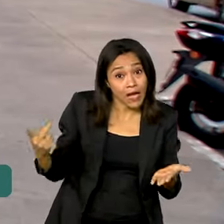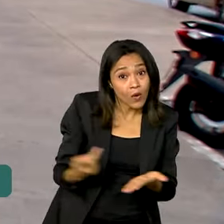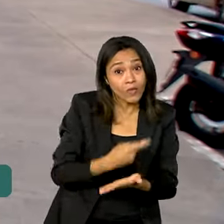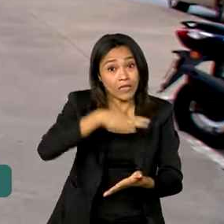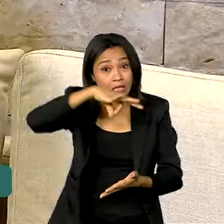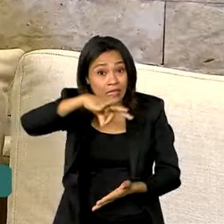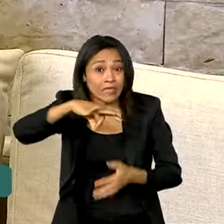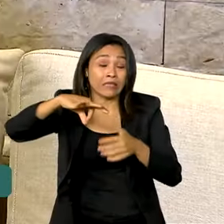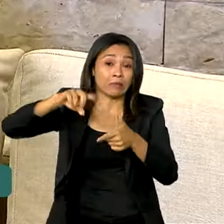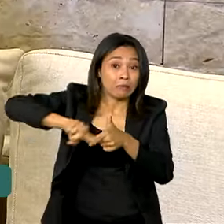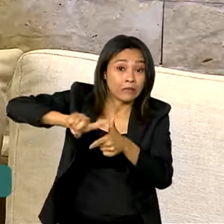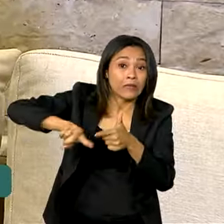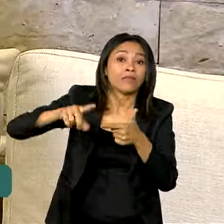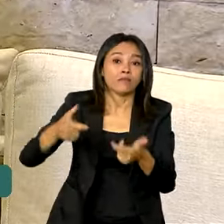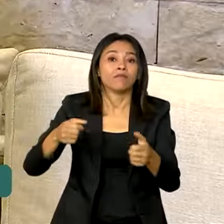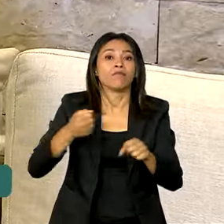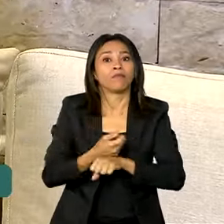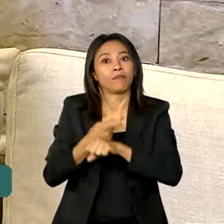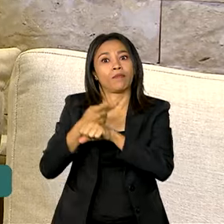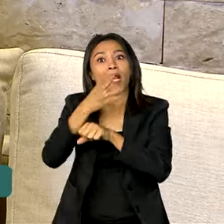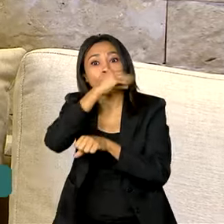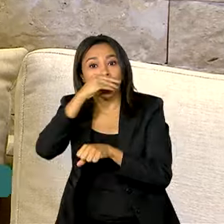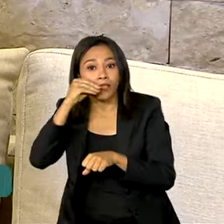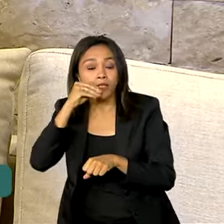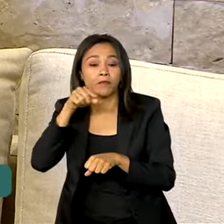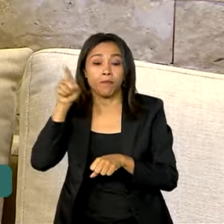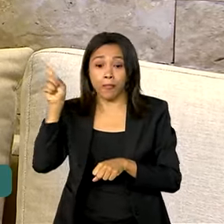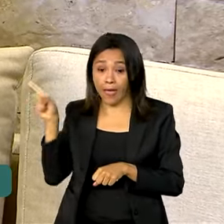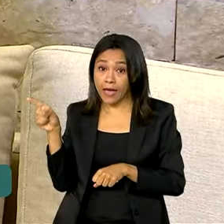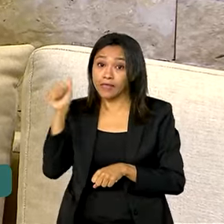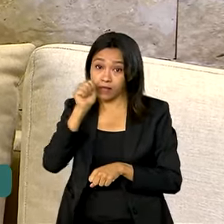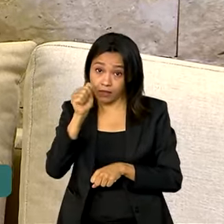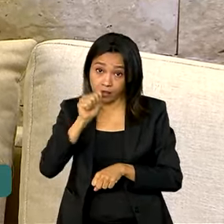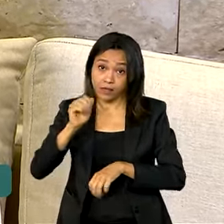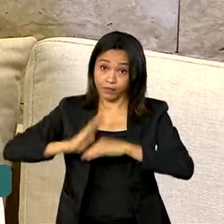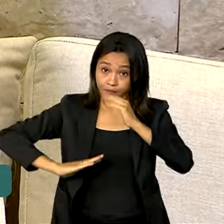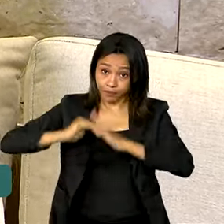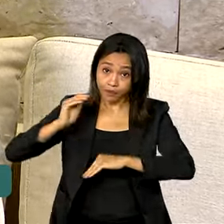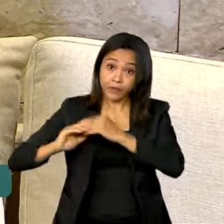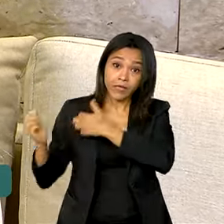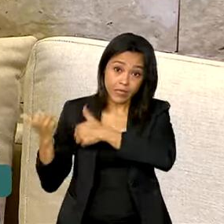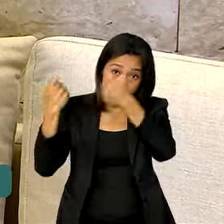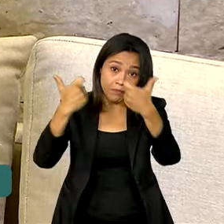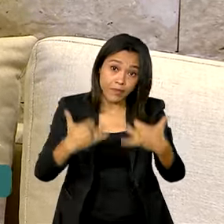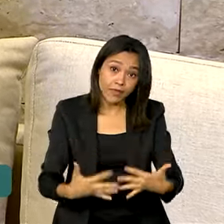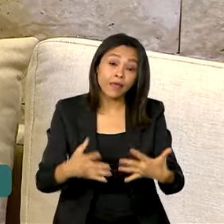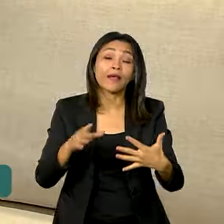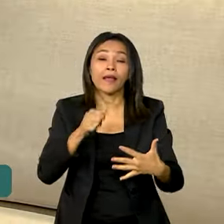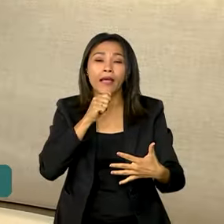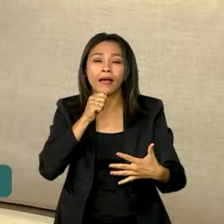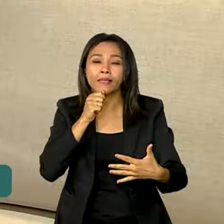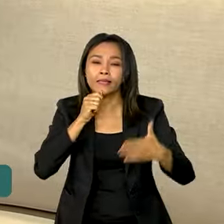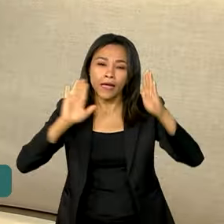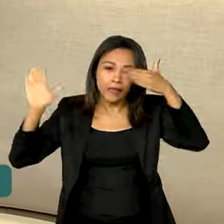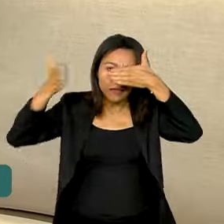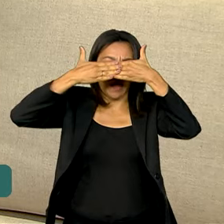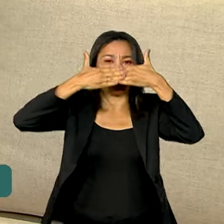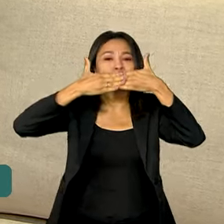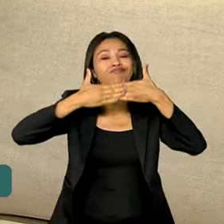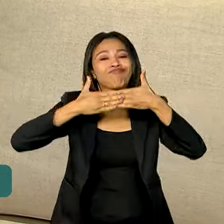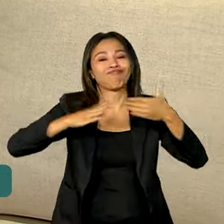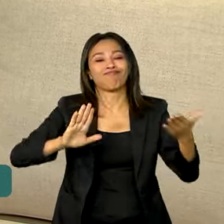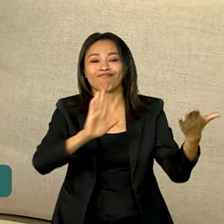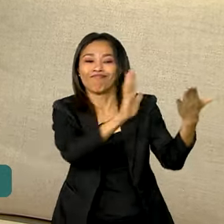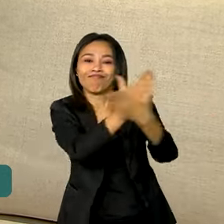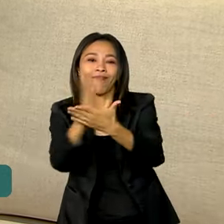adolescentes. Para esta ginecologista, a ida ao médico ainda é encarada como um tabu por muitas famílias. A maioria não